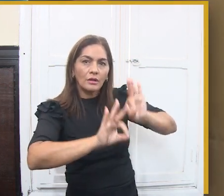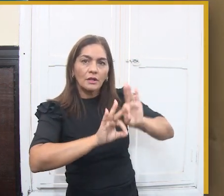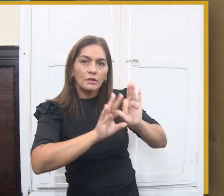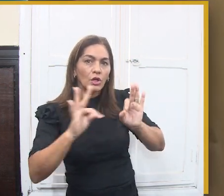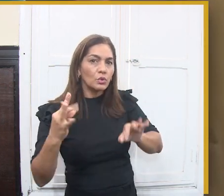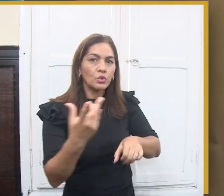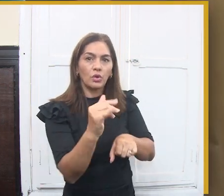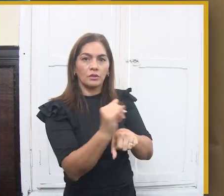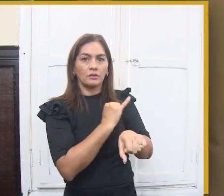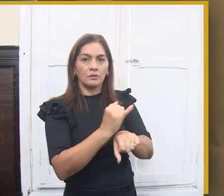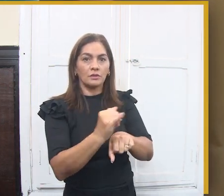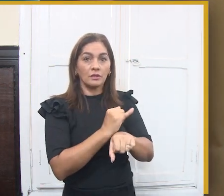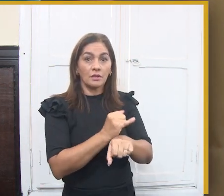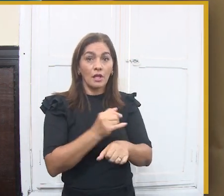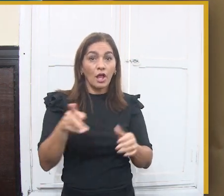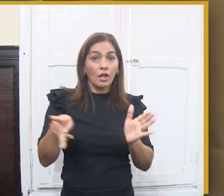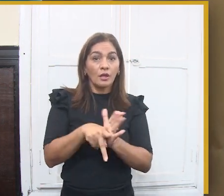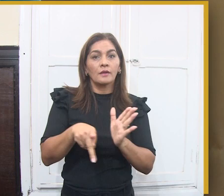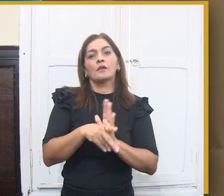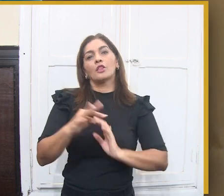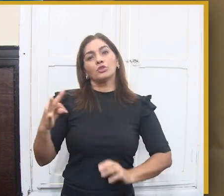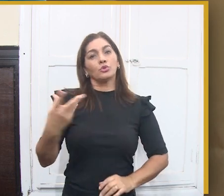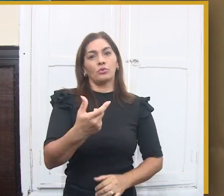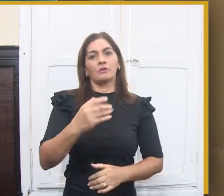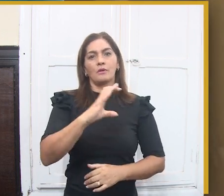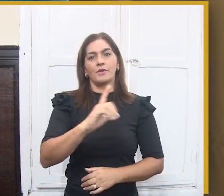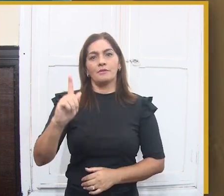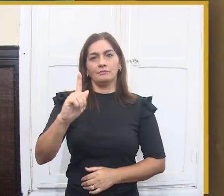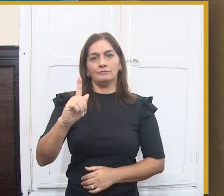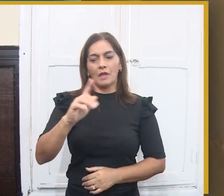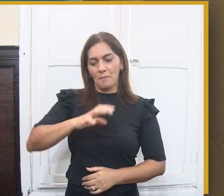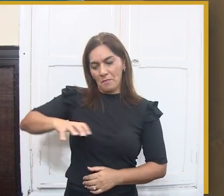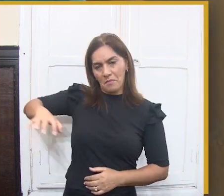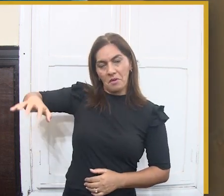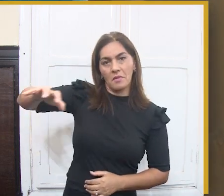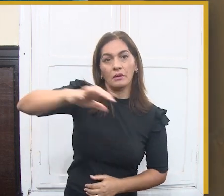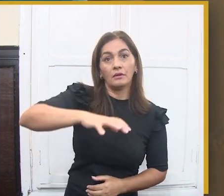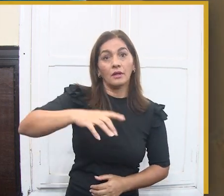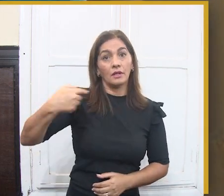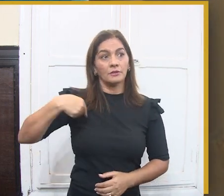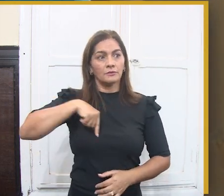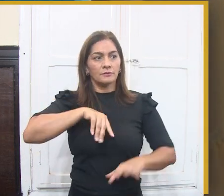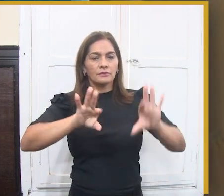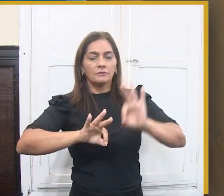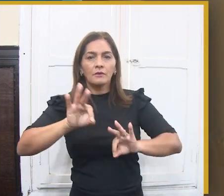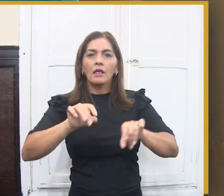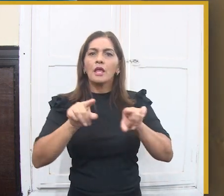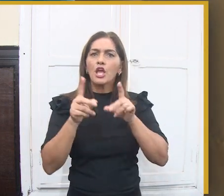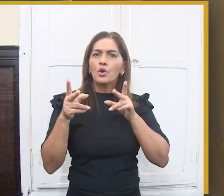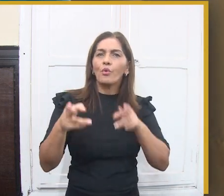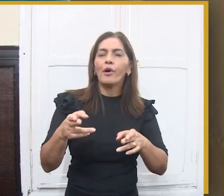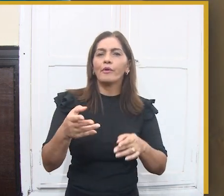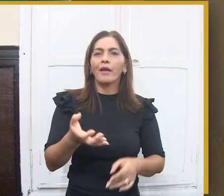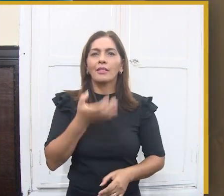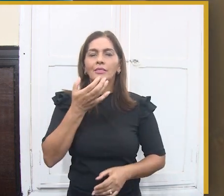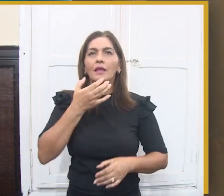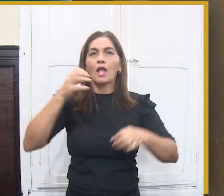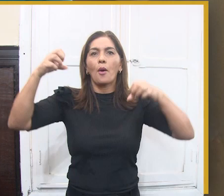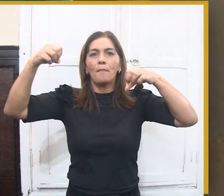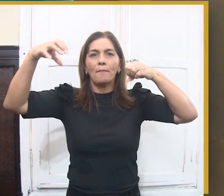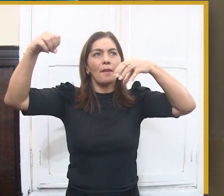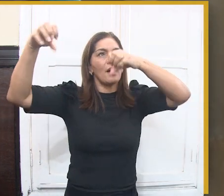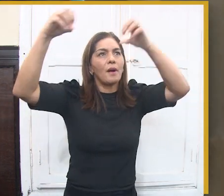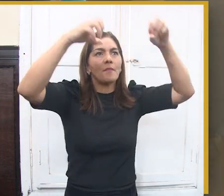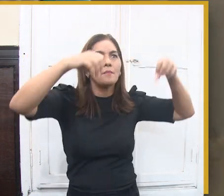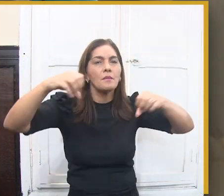né, como o nosso prefeito vai anunciar daqui a poucos instantes. E vocês vão ver todo o carinho, todo o cuidado que a gente pensou para